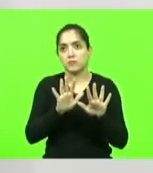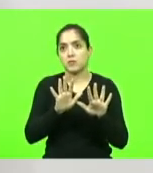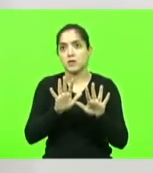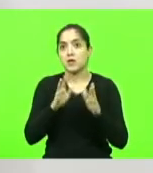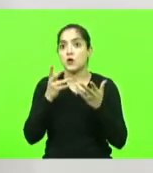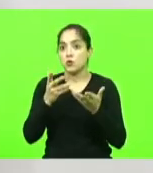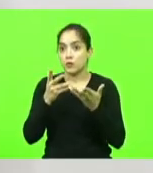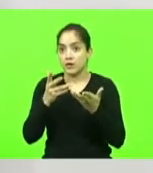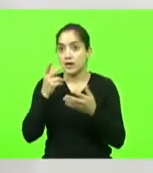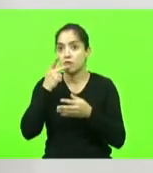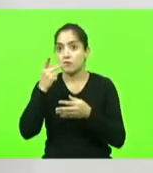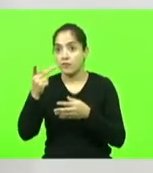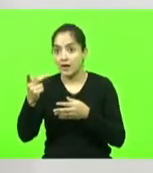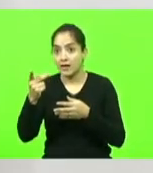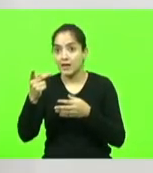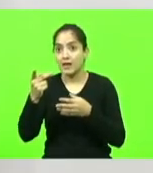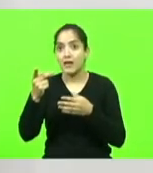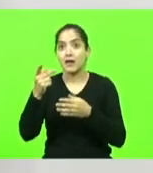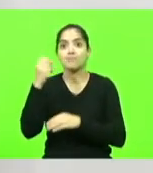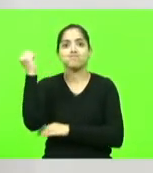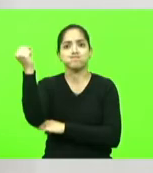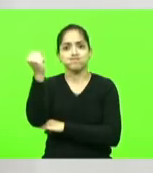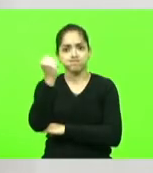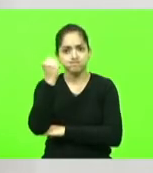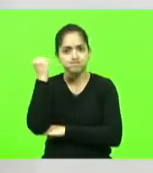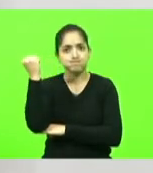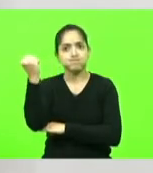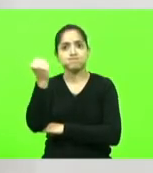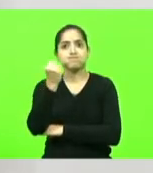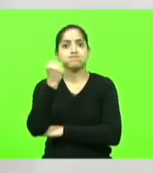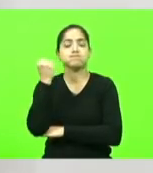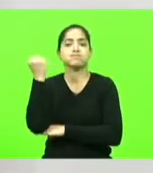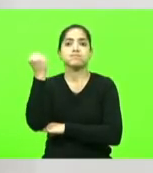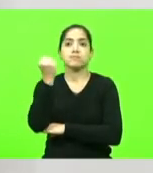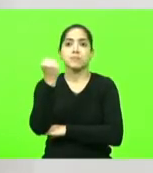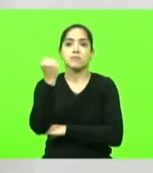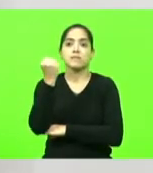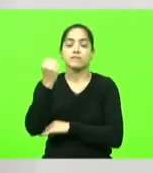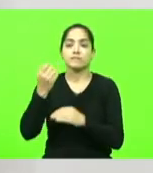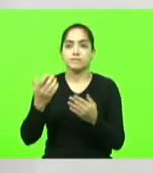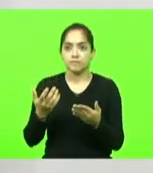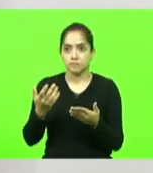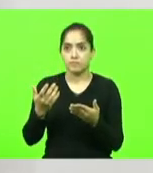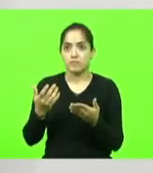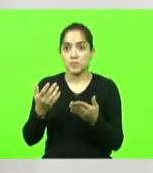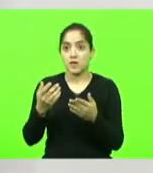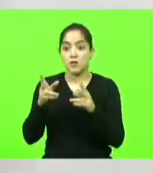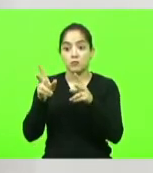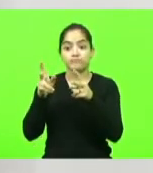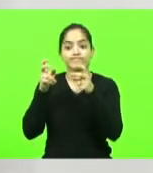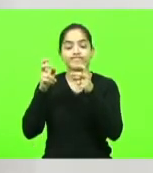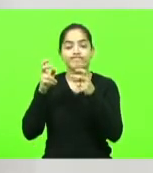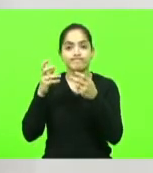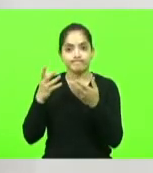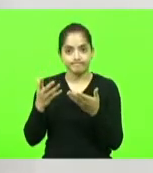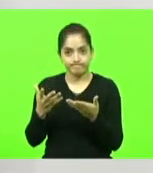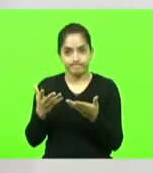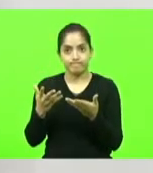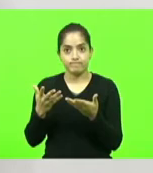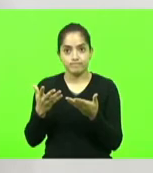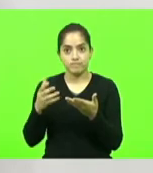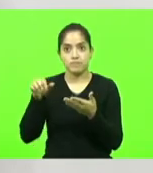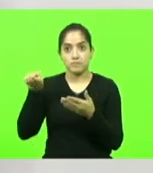falar aqui de algo muito mais grave do que está acontecendo quando a gente observa que o